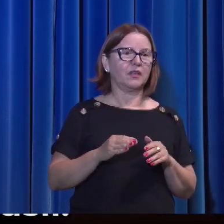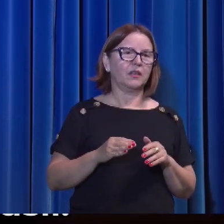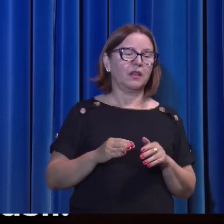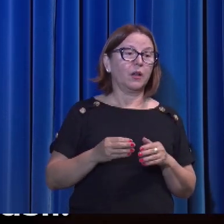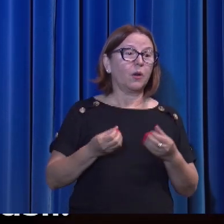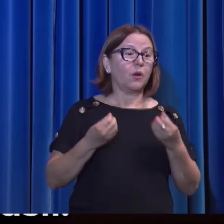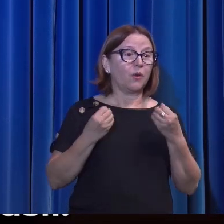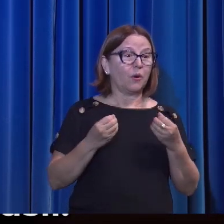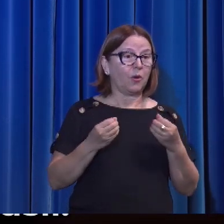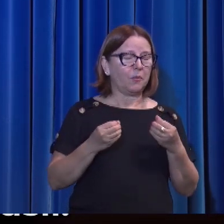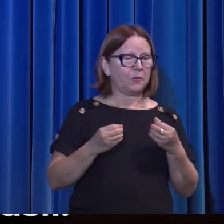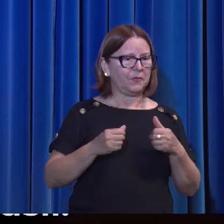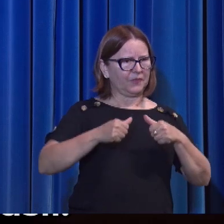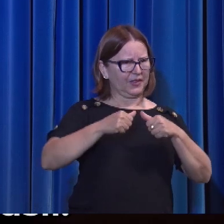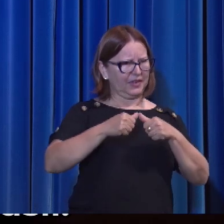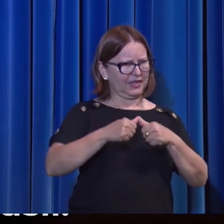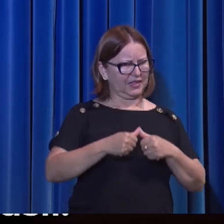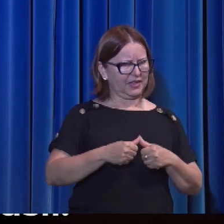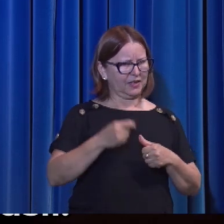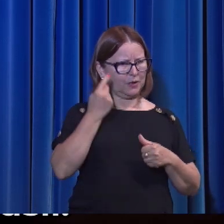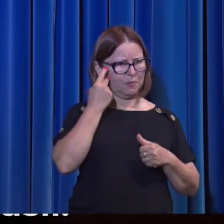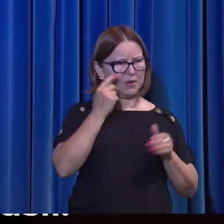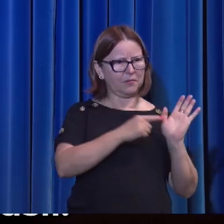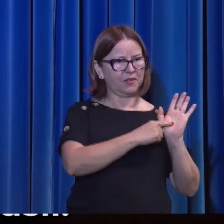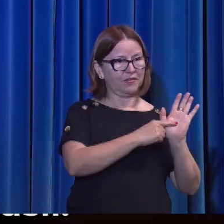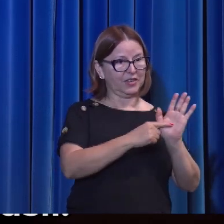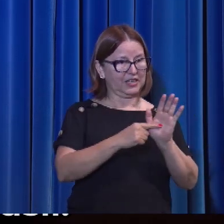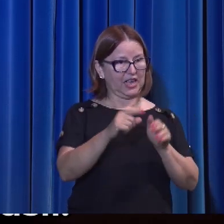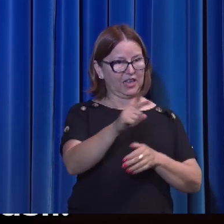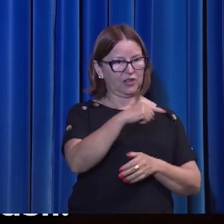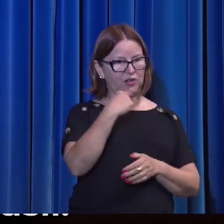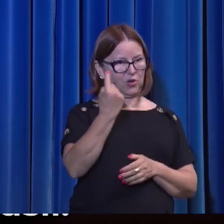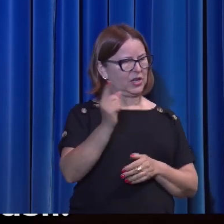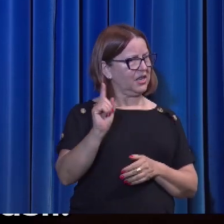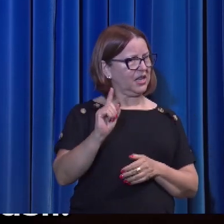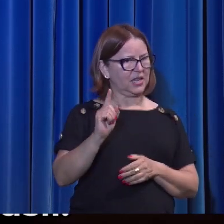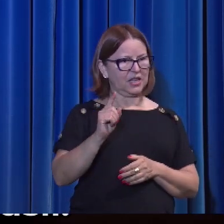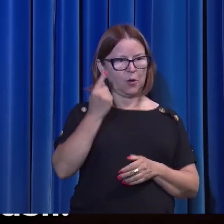estás para manifestar-te a nós e não ao mundo?